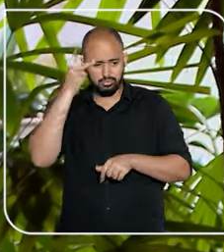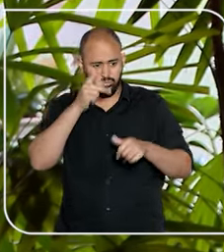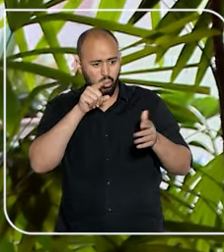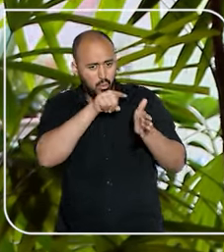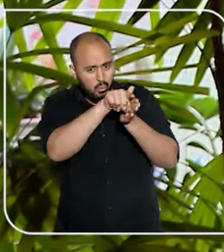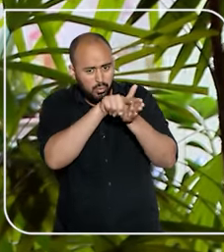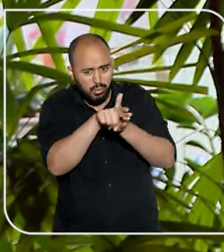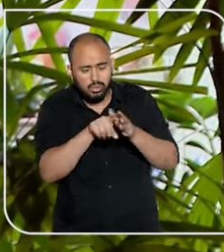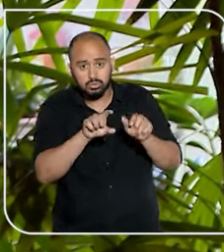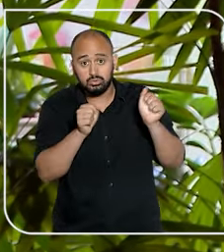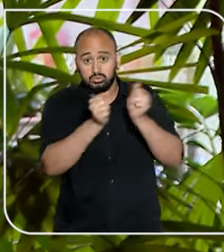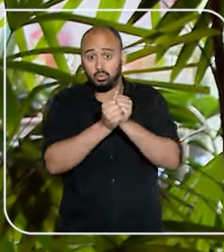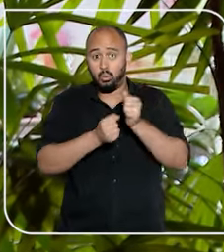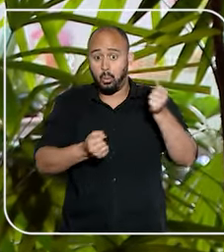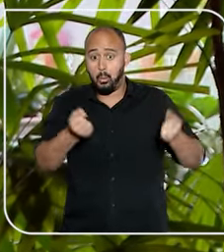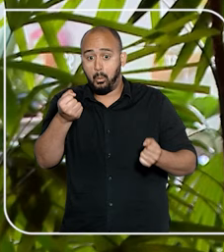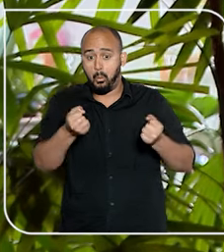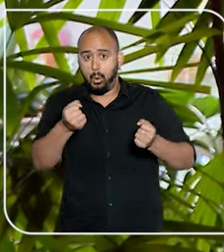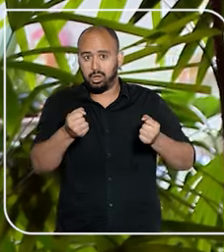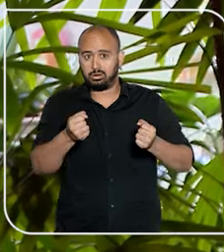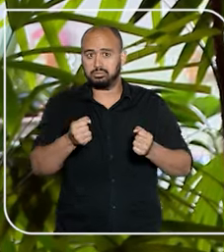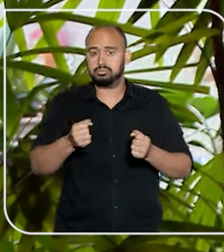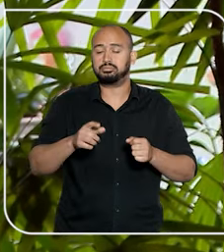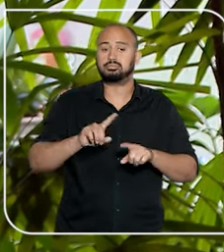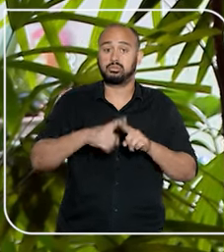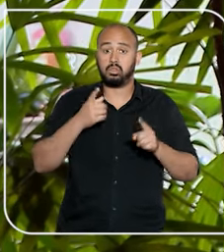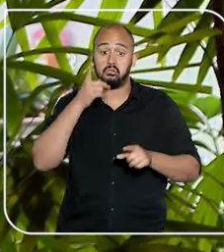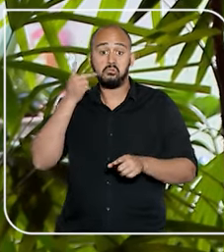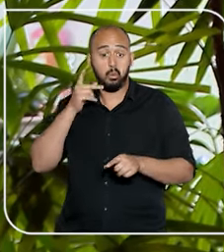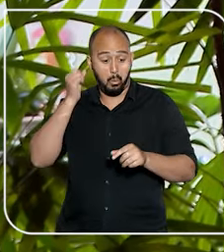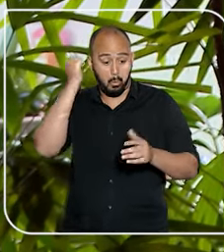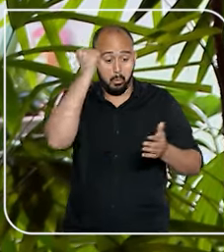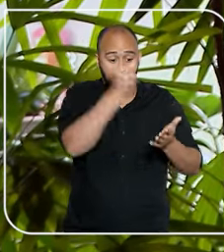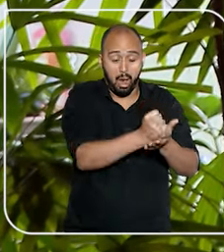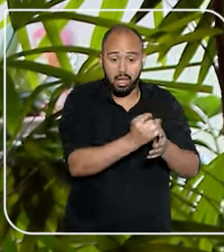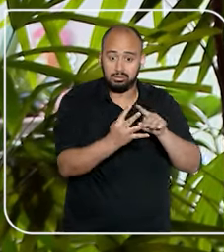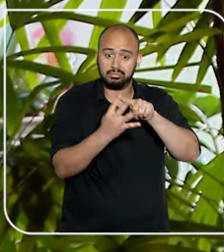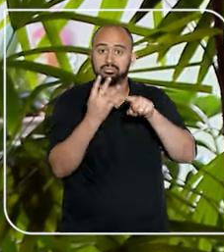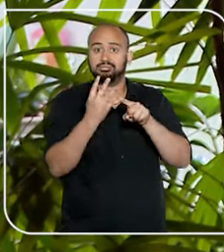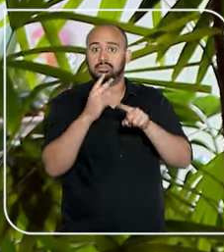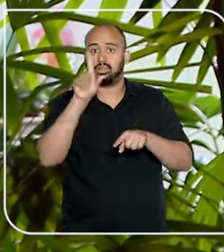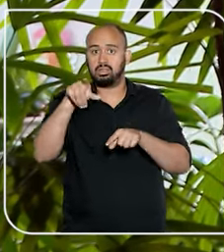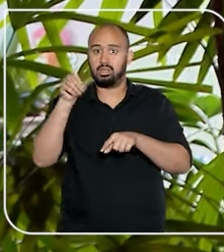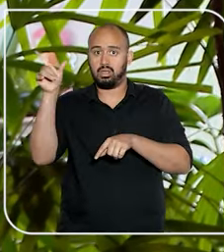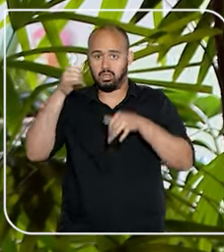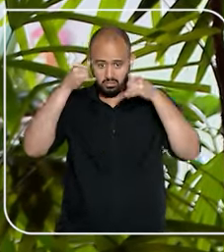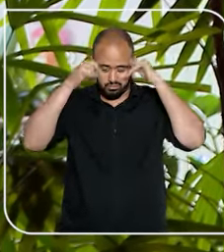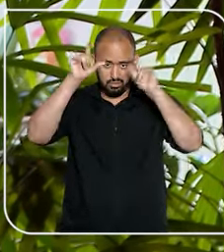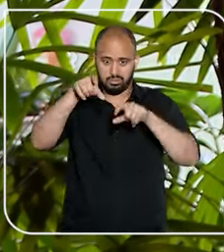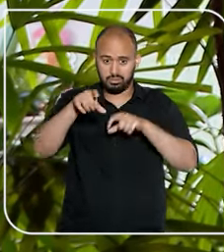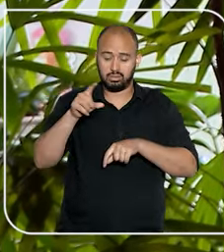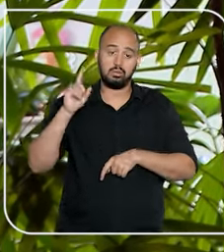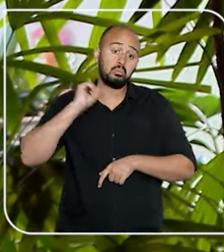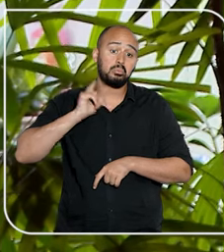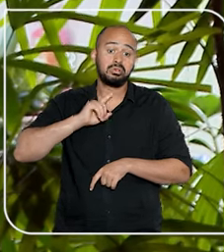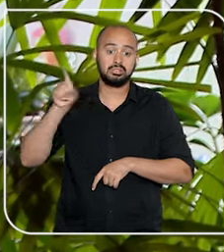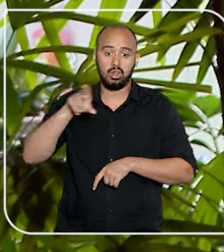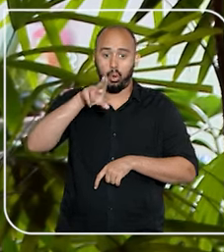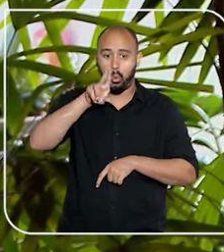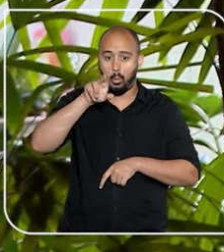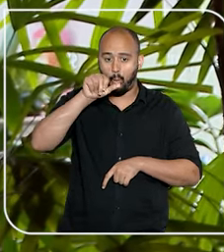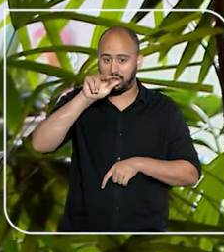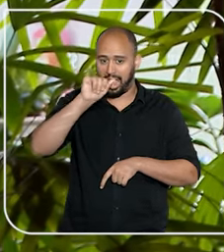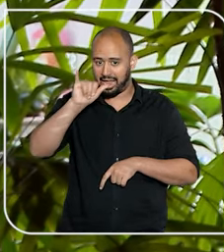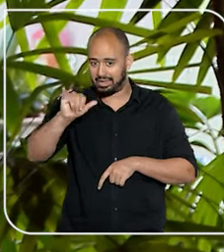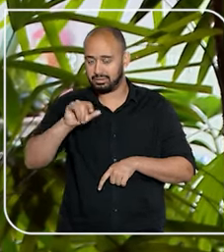do Ministério do Trabalho foram assassinados durante uma fiscalização em área rural do município de Unaí, em Minas Gerais. Em